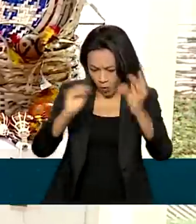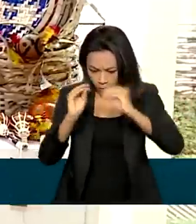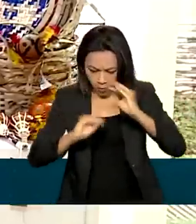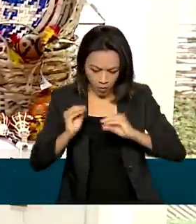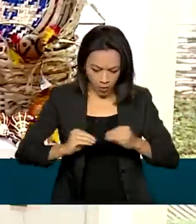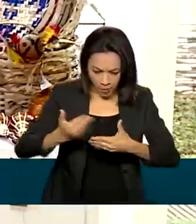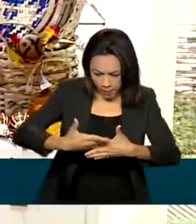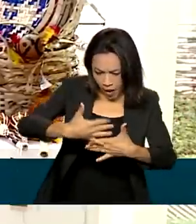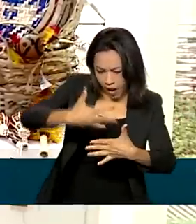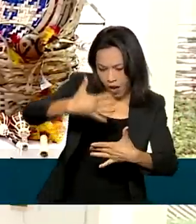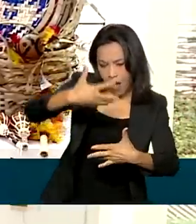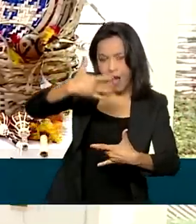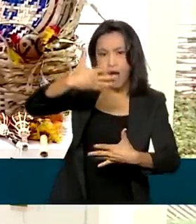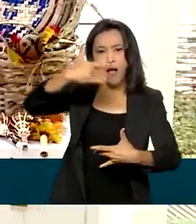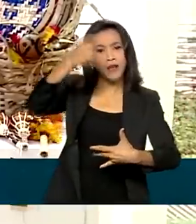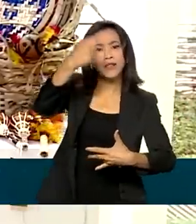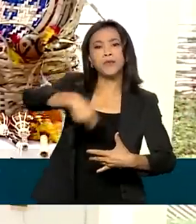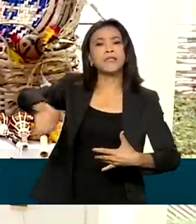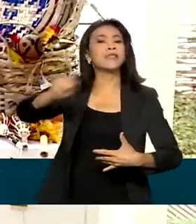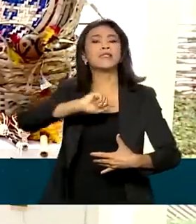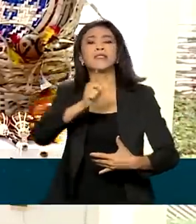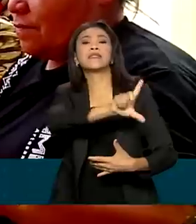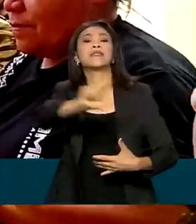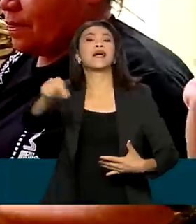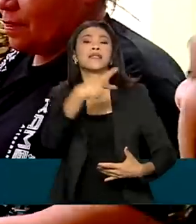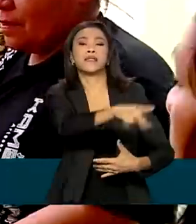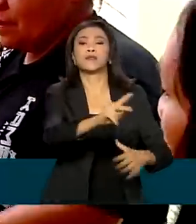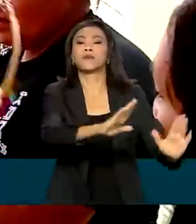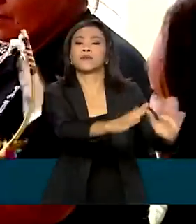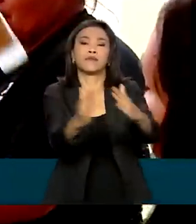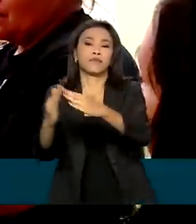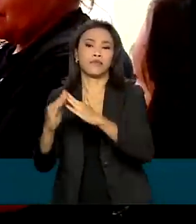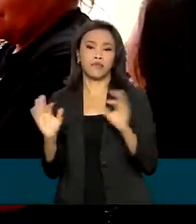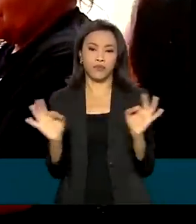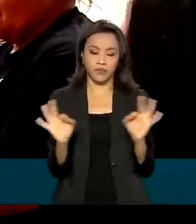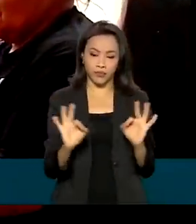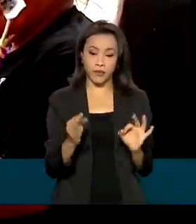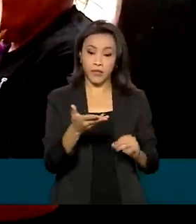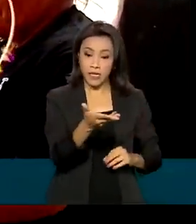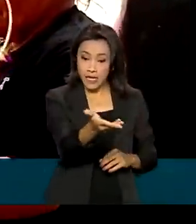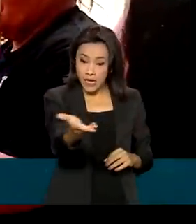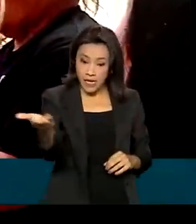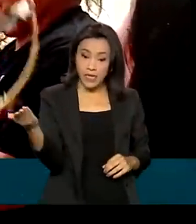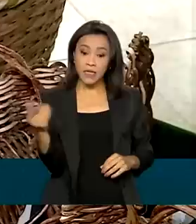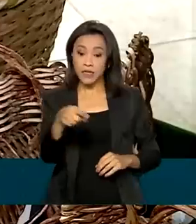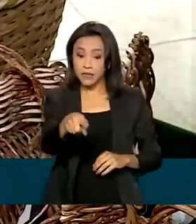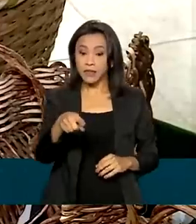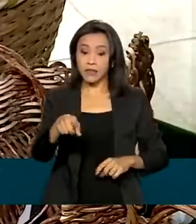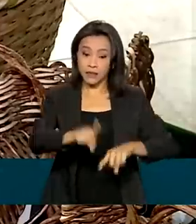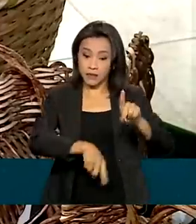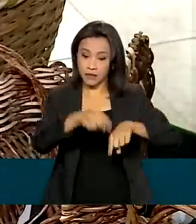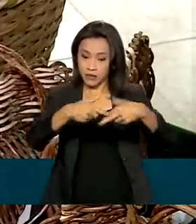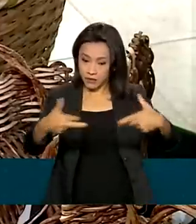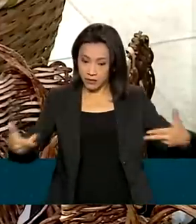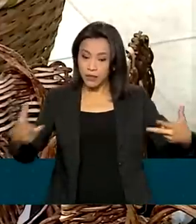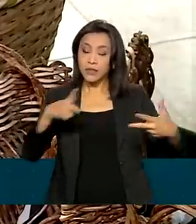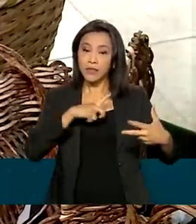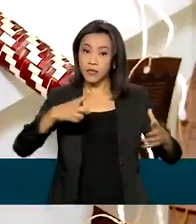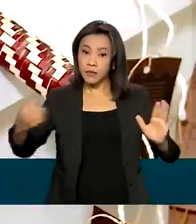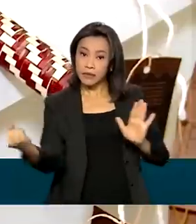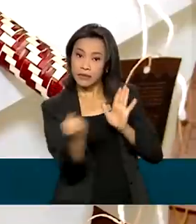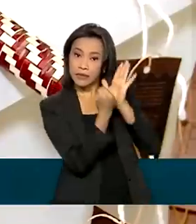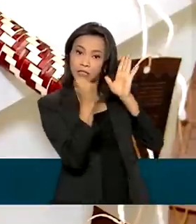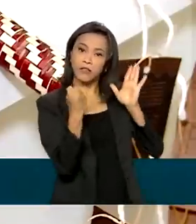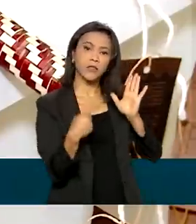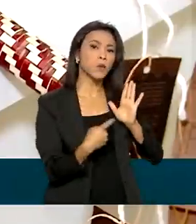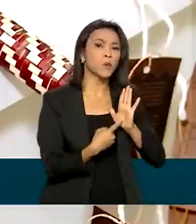primeira mão e sem sair de suas terras. A plataforma de vendas dos produtos indígenas conta com a certificação